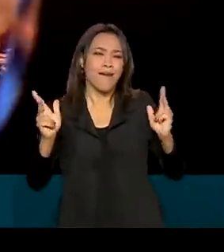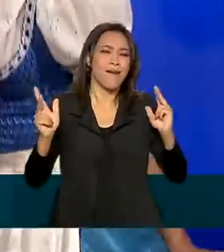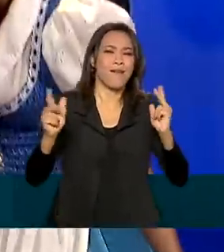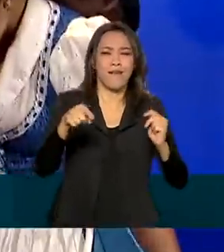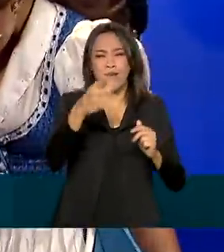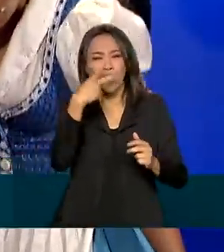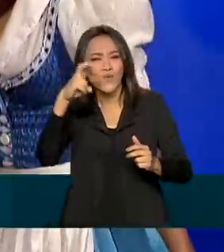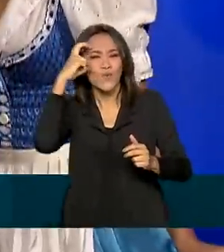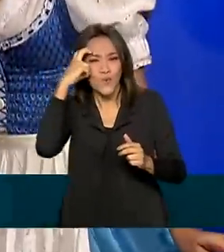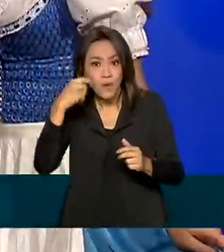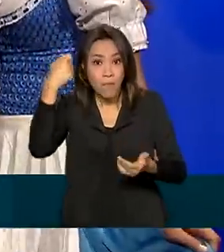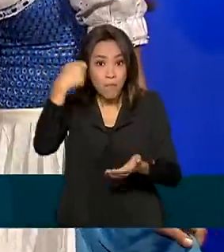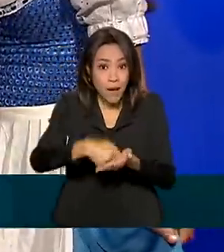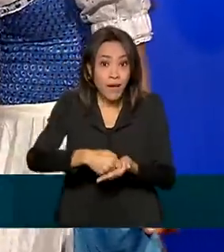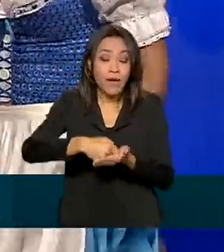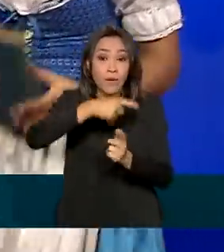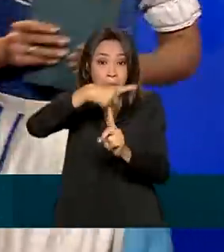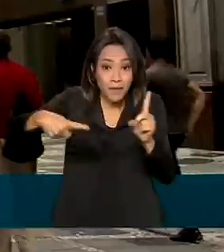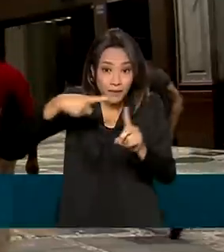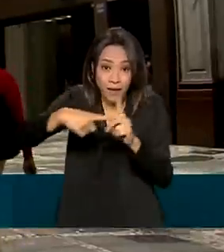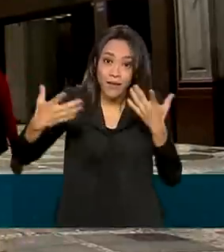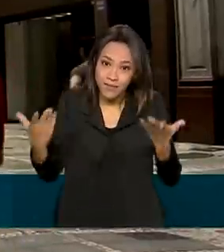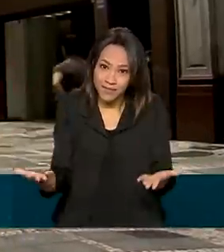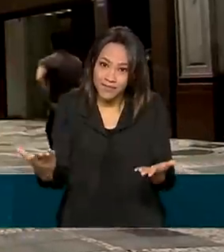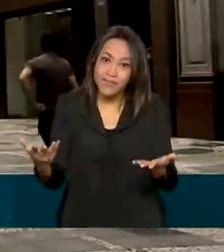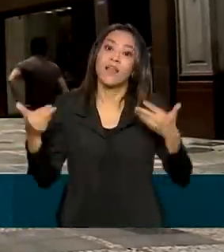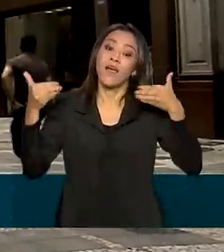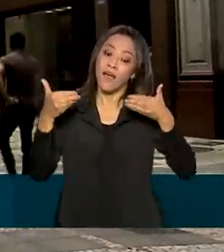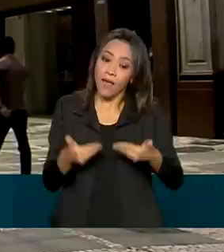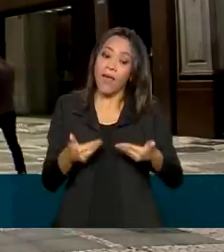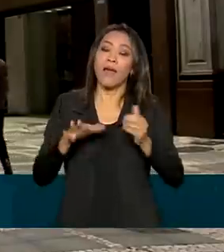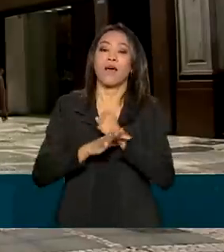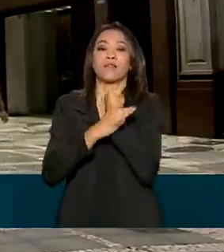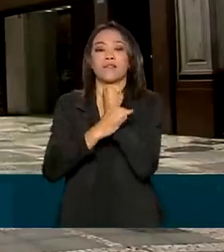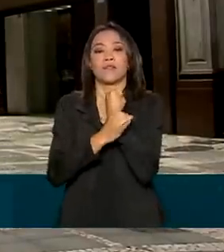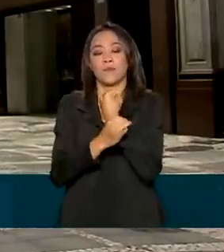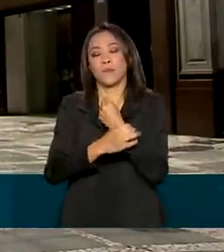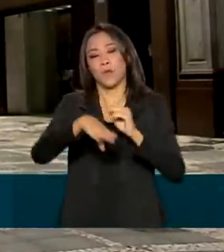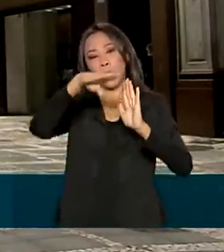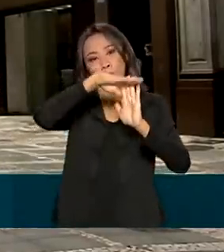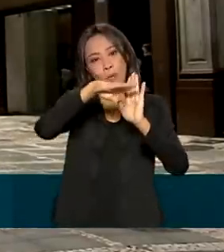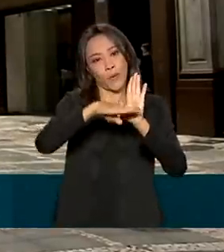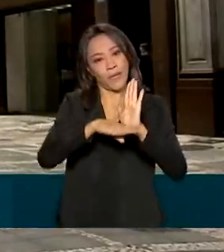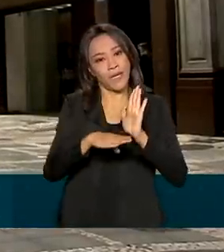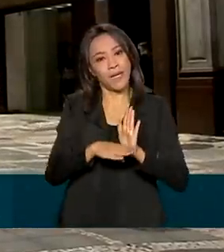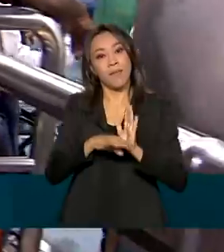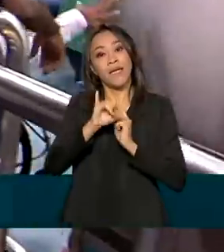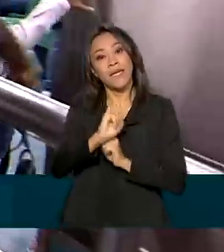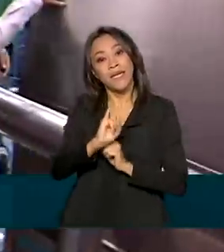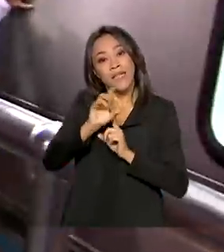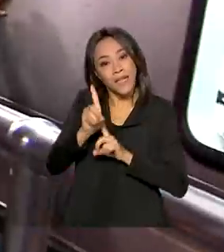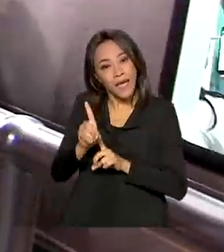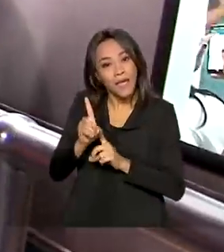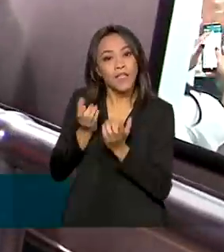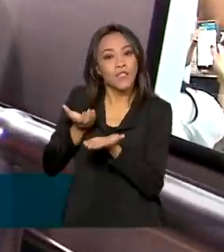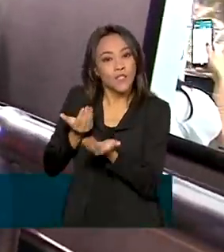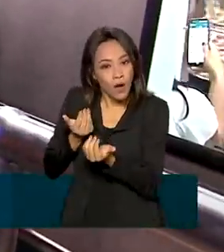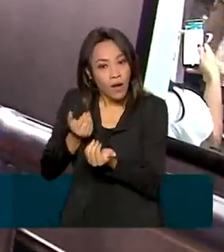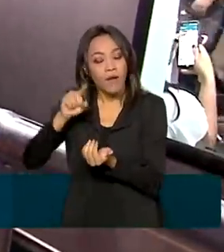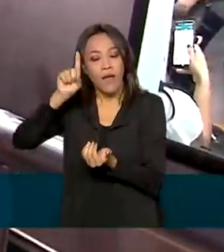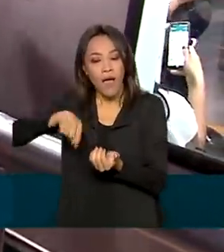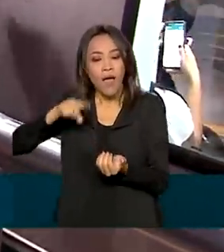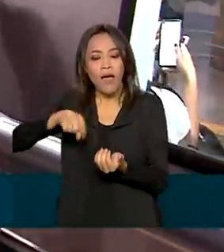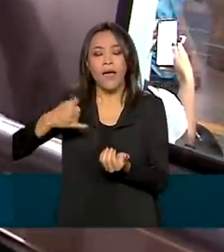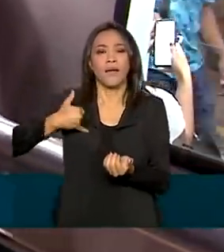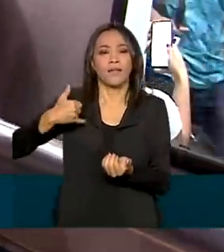artísticos pagando só meia entrada? Isso é o que garante o programa Identidade Jovem, feito para pessoas